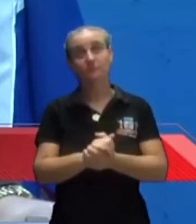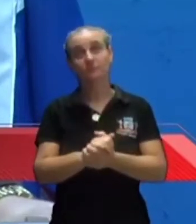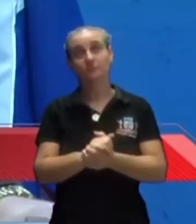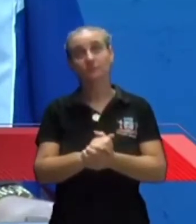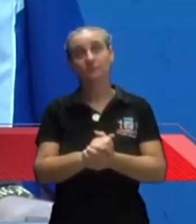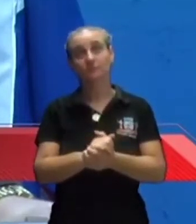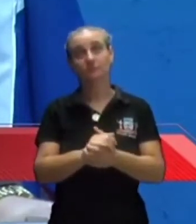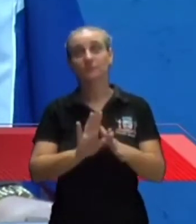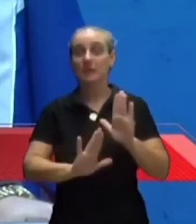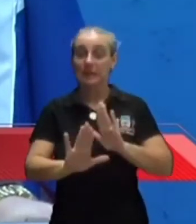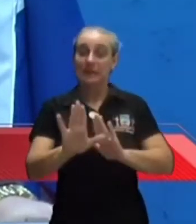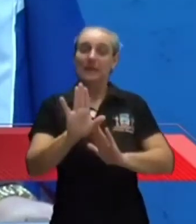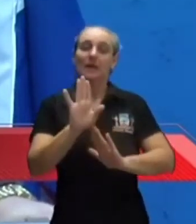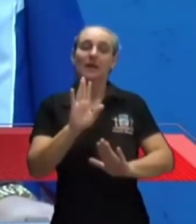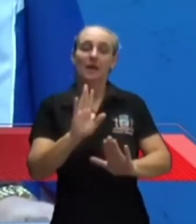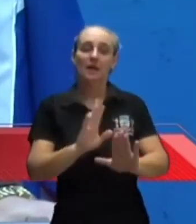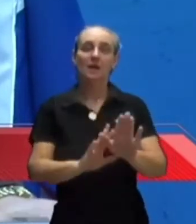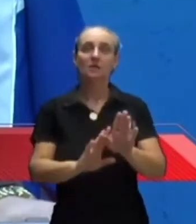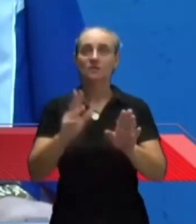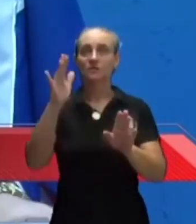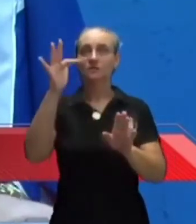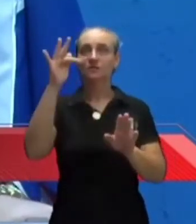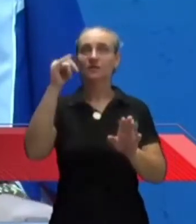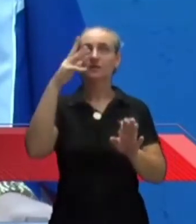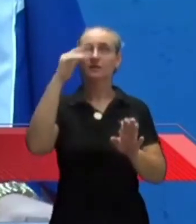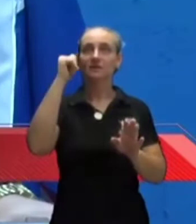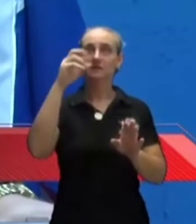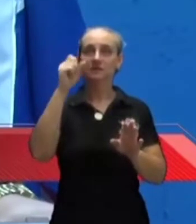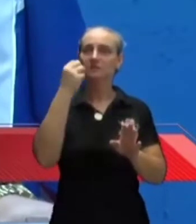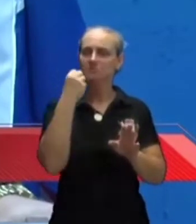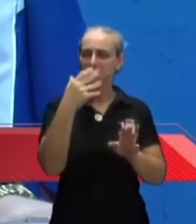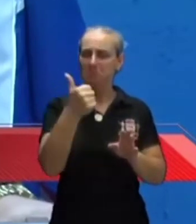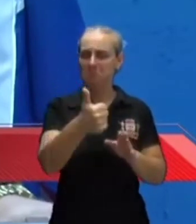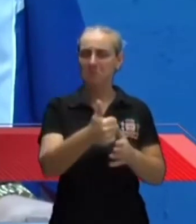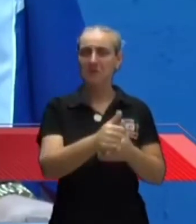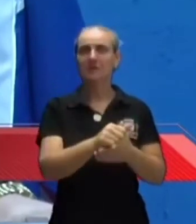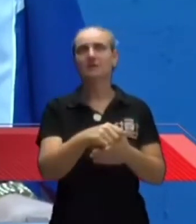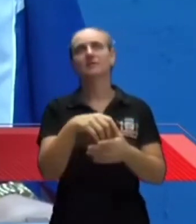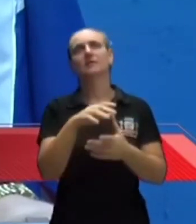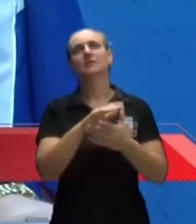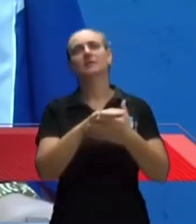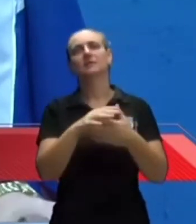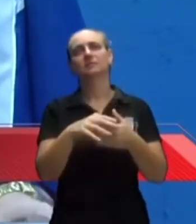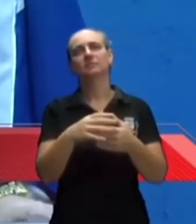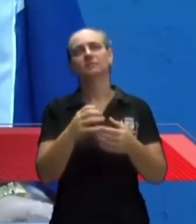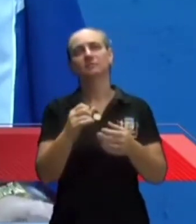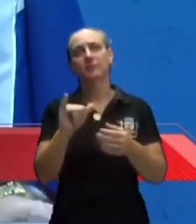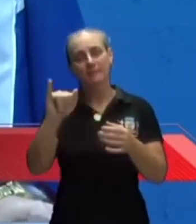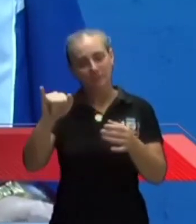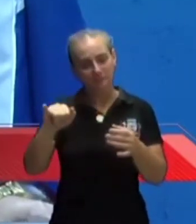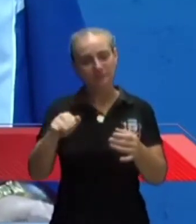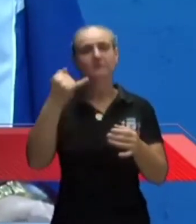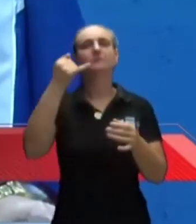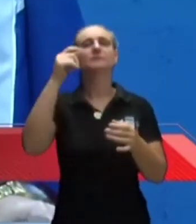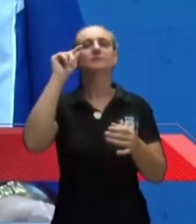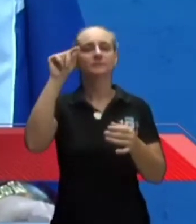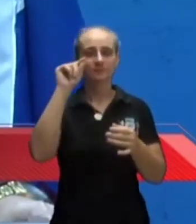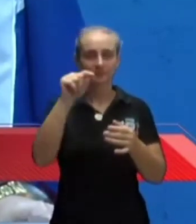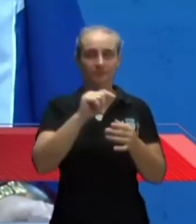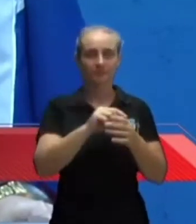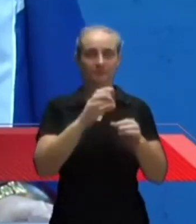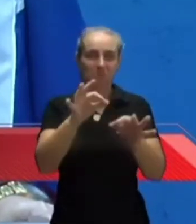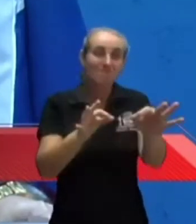tratar os feirantes de forma mais digna, tendo um local de melhor aproveitamento, vai ter um local ali muito bonito, muito bem